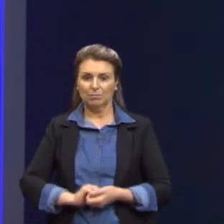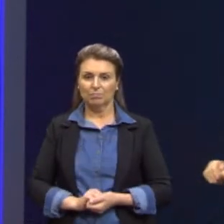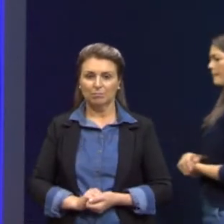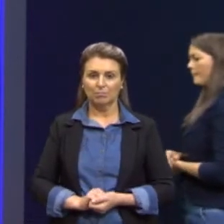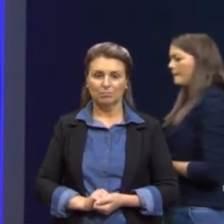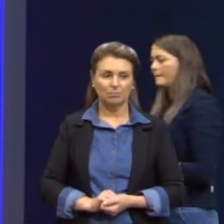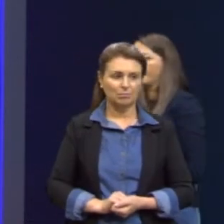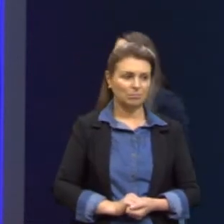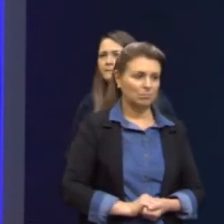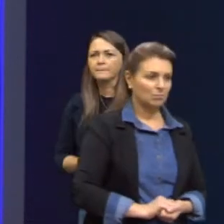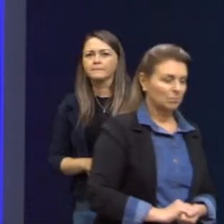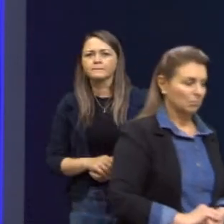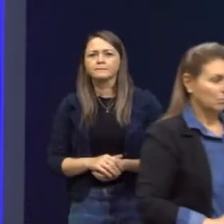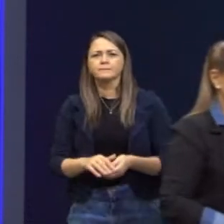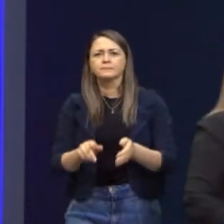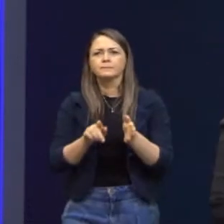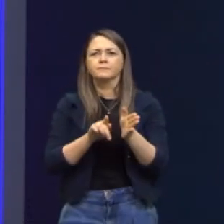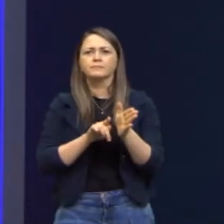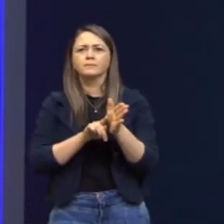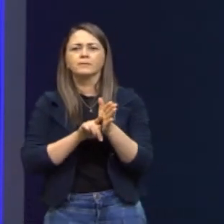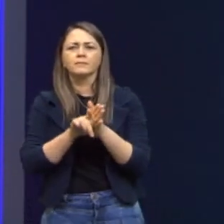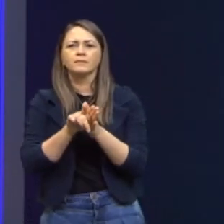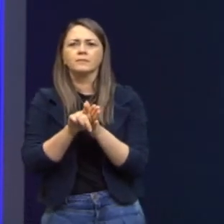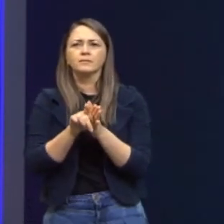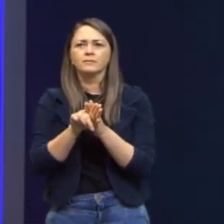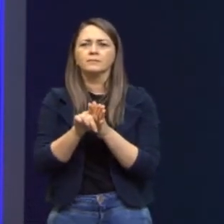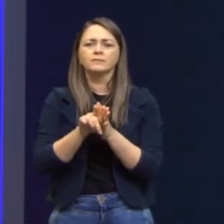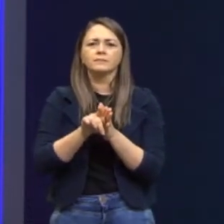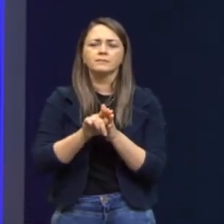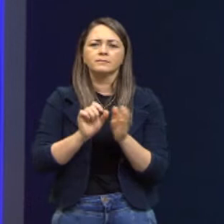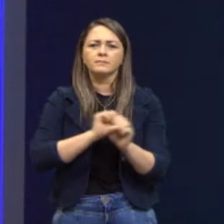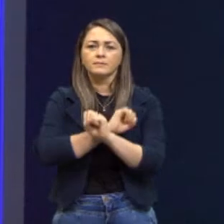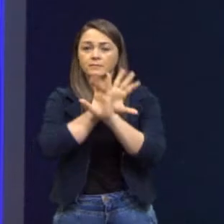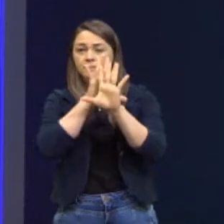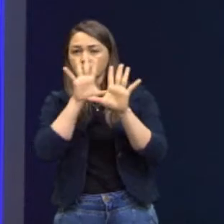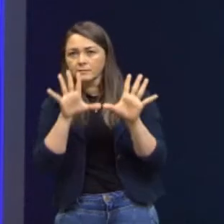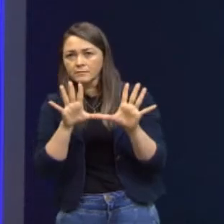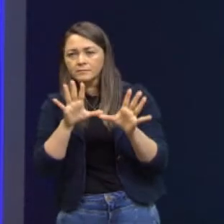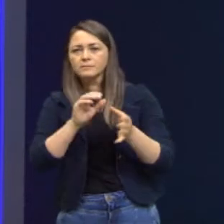Tá. A pergunta, só pra gente deixar claro nossa mente, né?